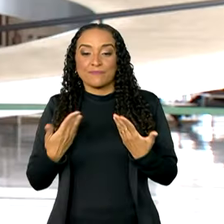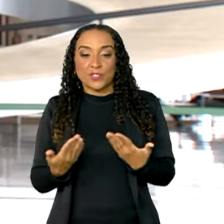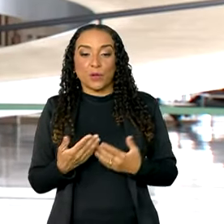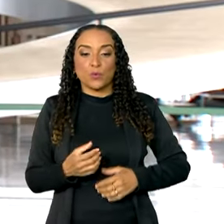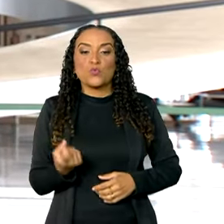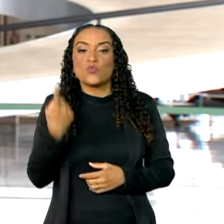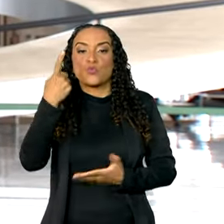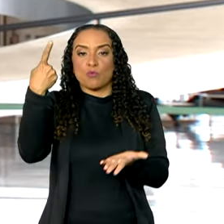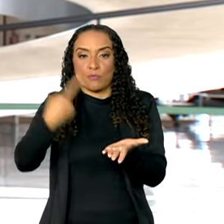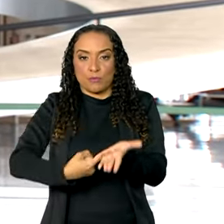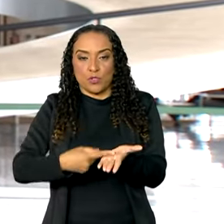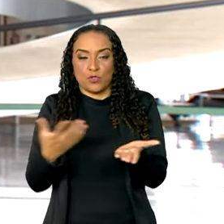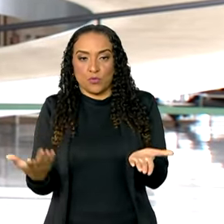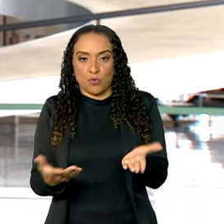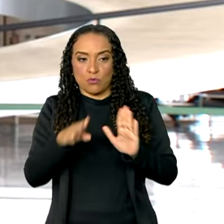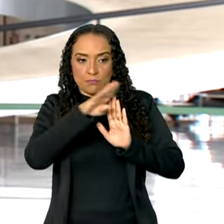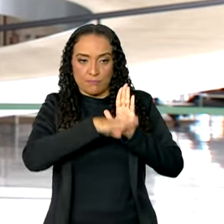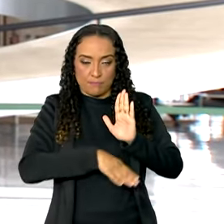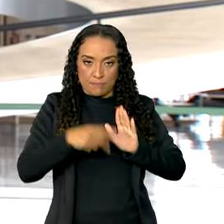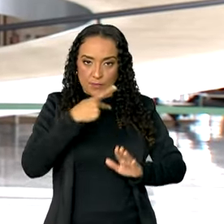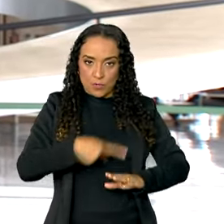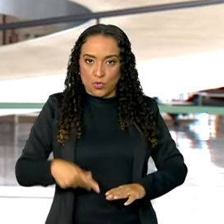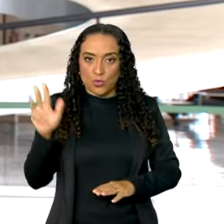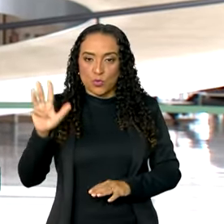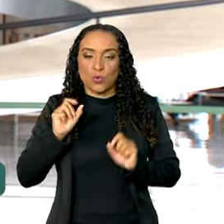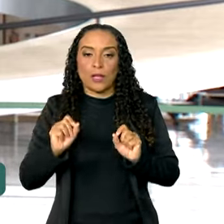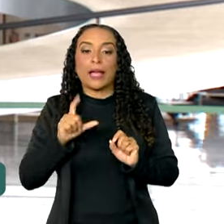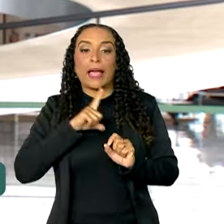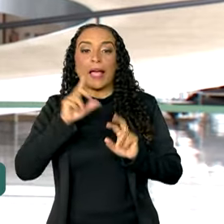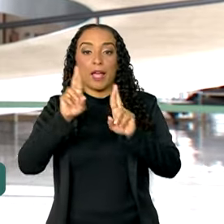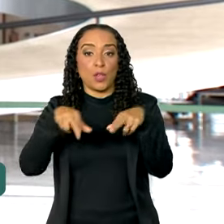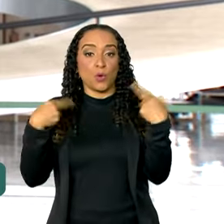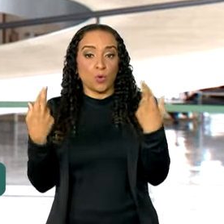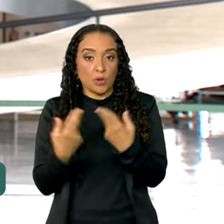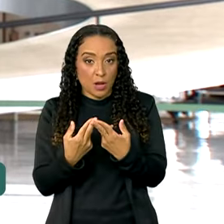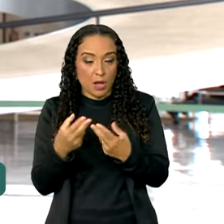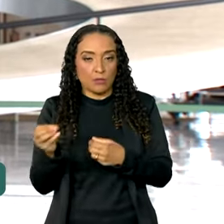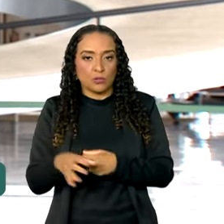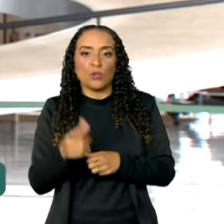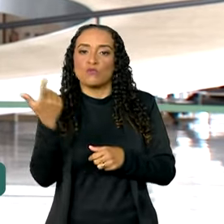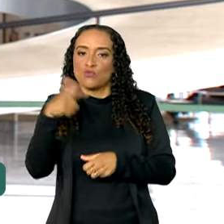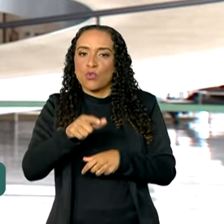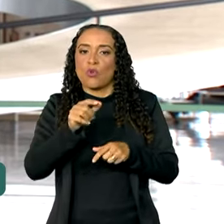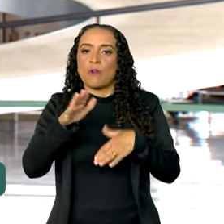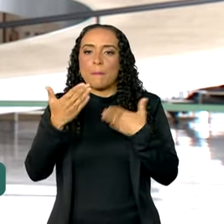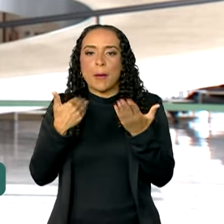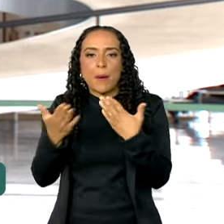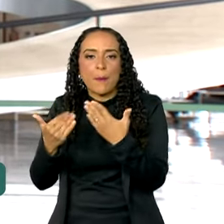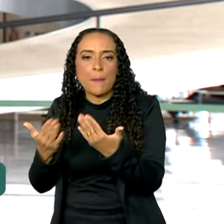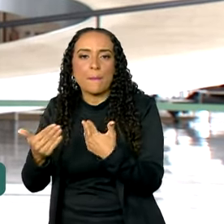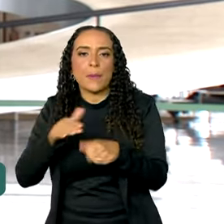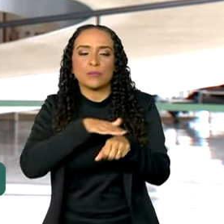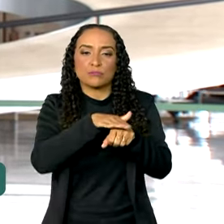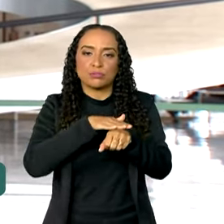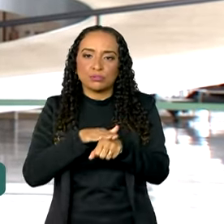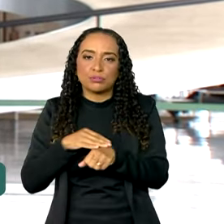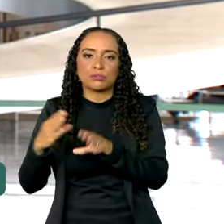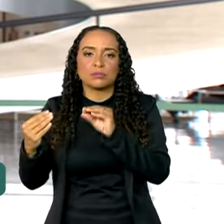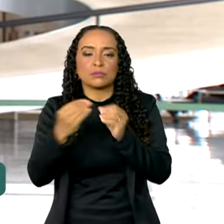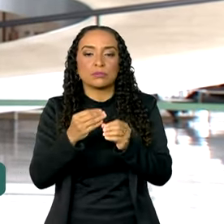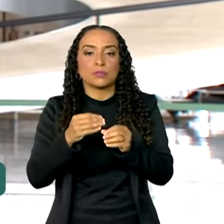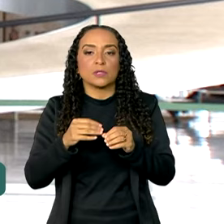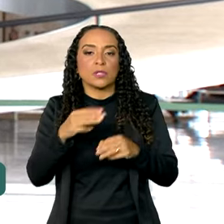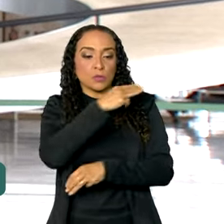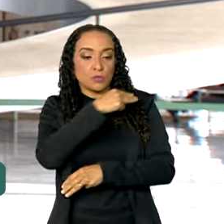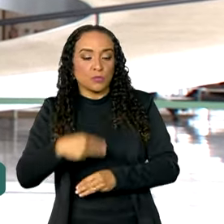olha só, o único compromisso hoje na agenda do presidente Lula é uma reunião, uma nova rodada de conversa com vários ministros para